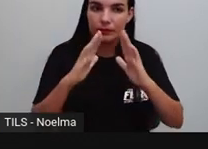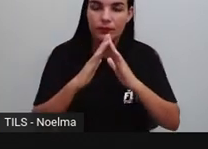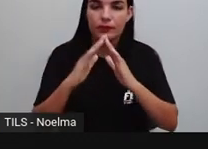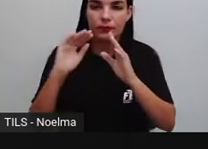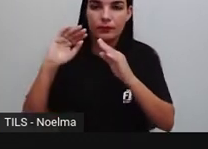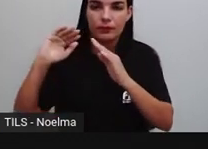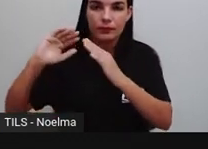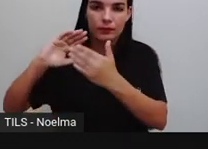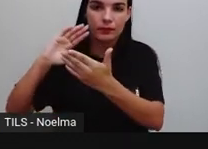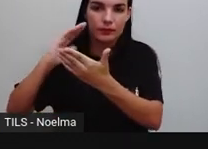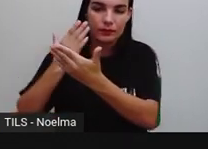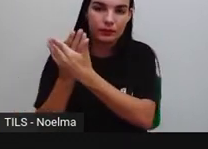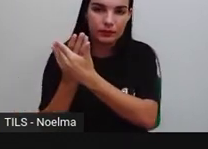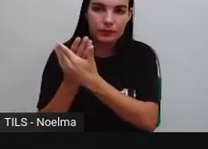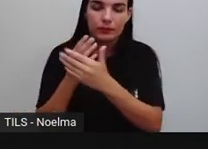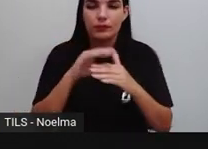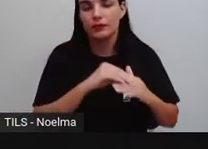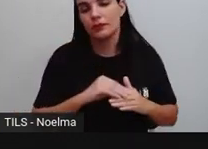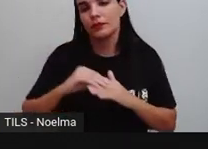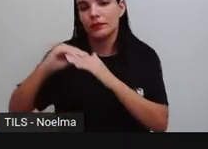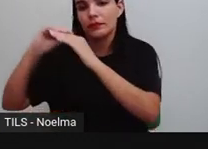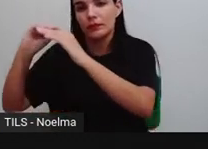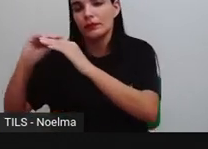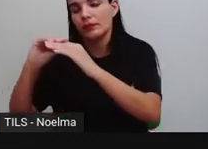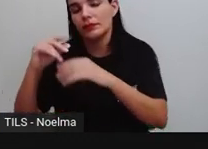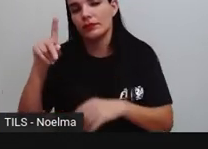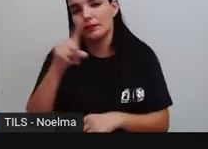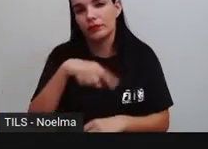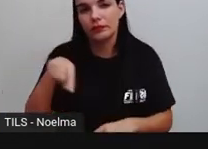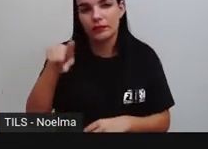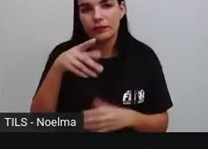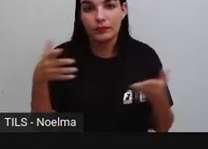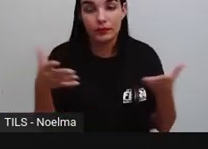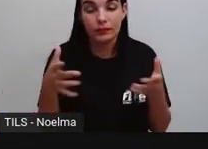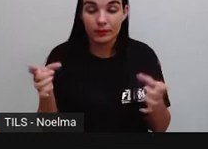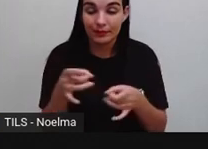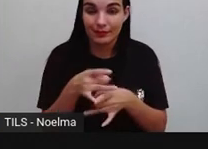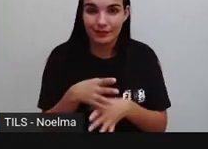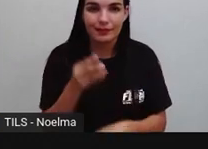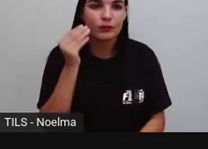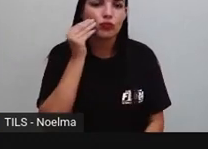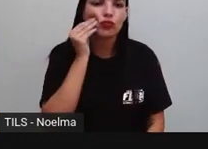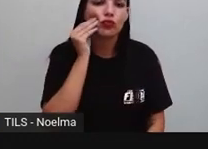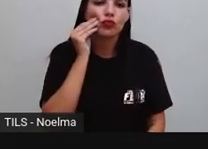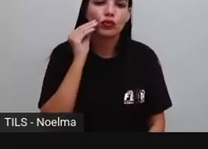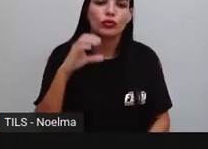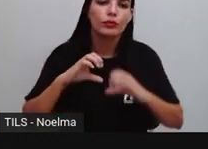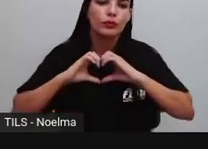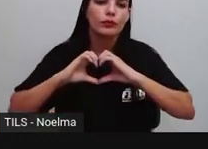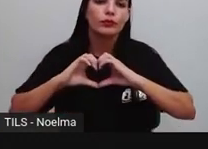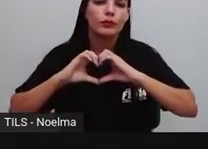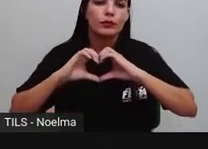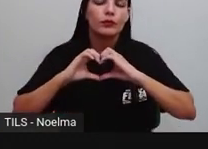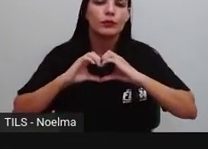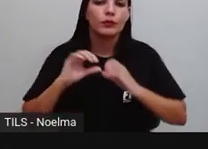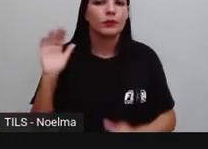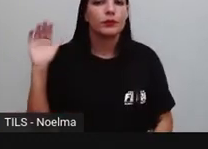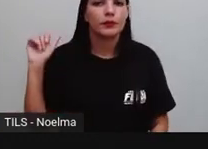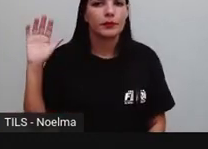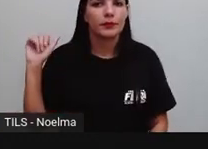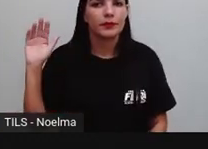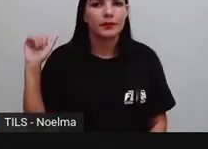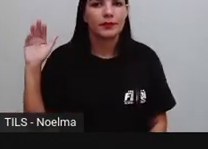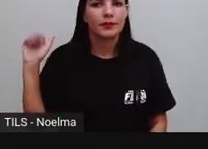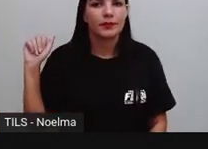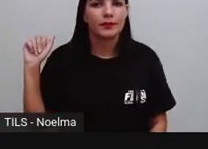E cuide bem desse material que ele deverá ser entregue às escolas de vocês. Eu vou ficando por aqui. Um beijo no coração de cada um de vocês e